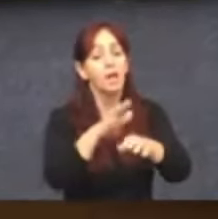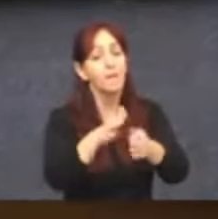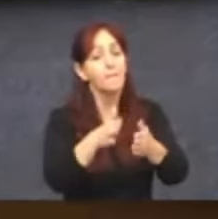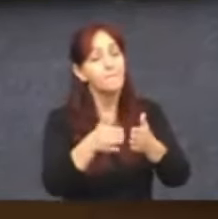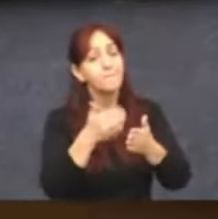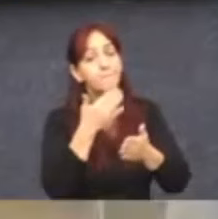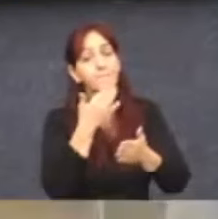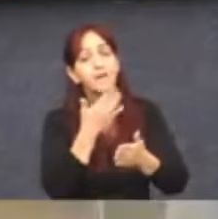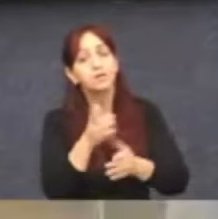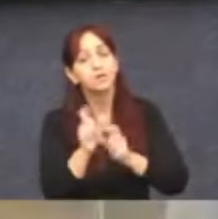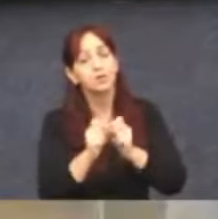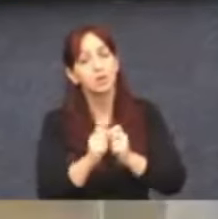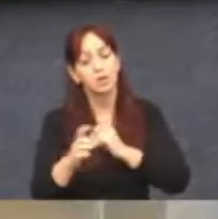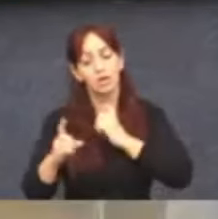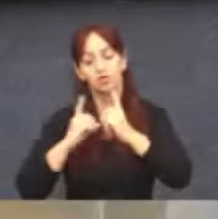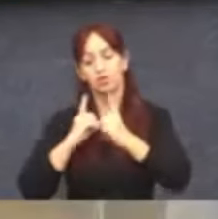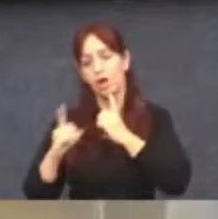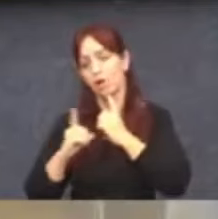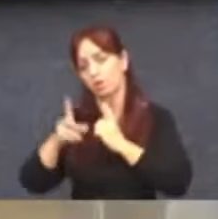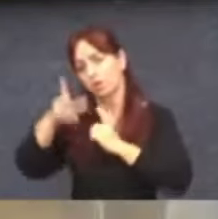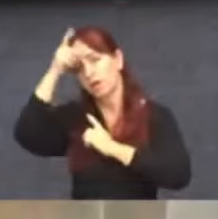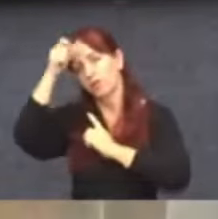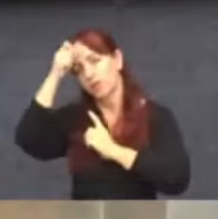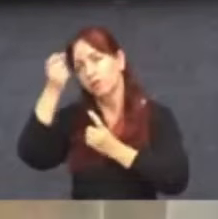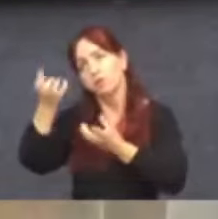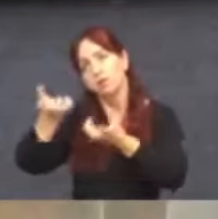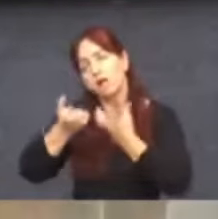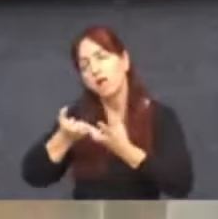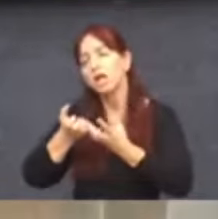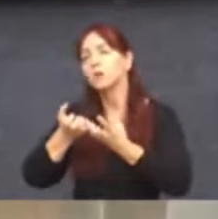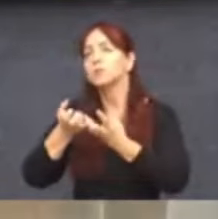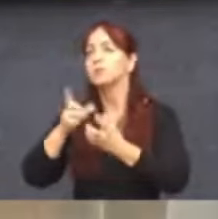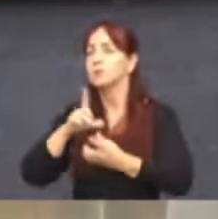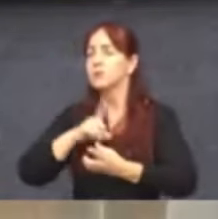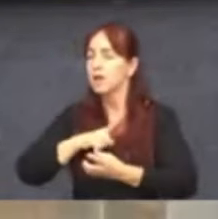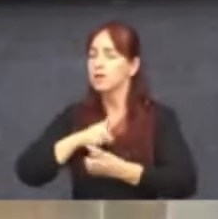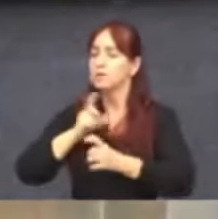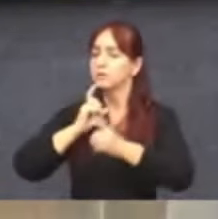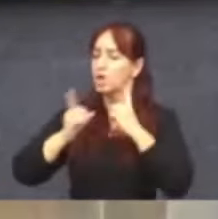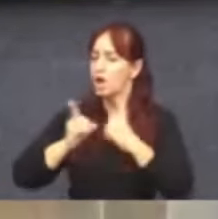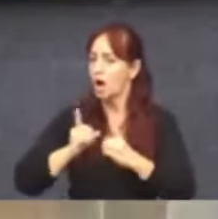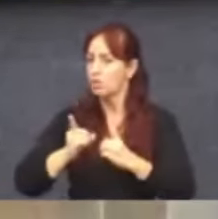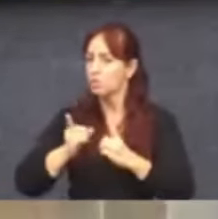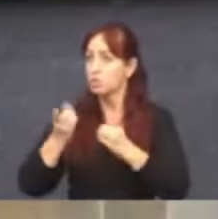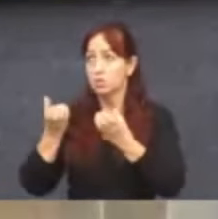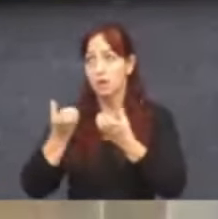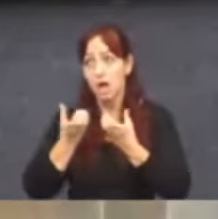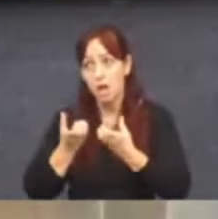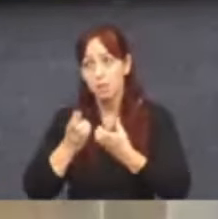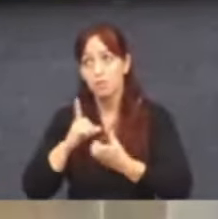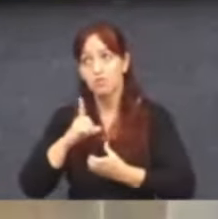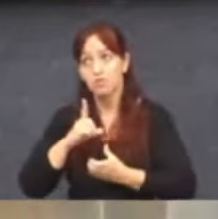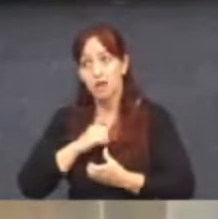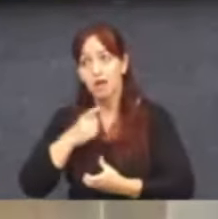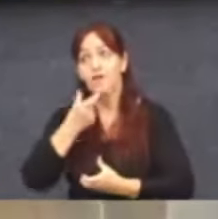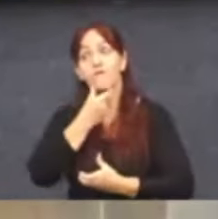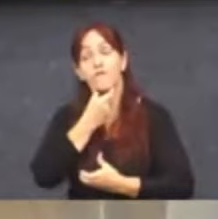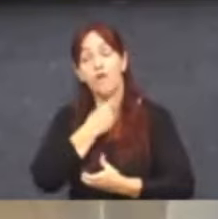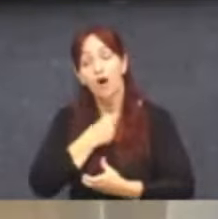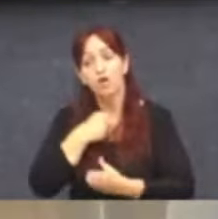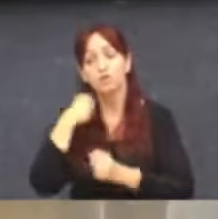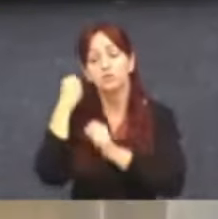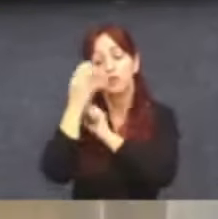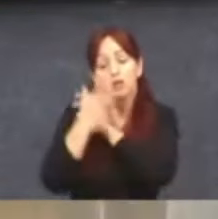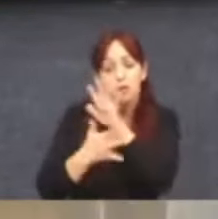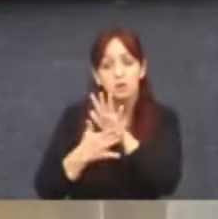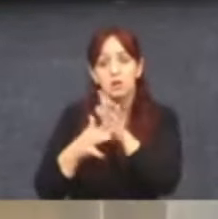Prefeito Fuad, queremos ter diálogo, queremos ter voz. E a